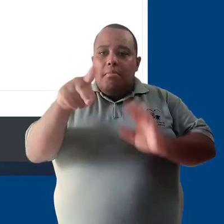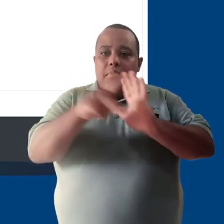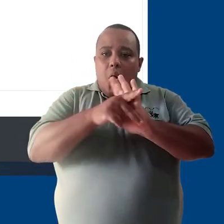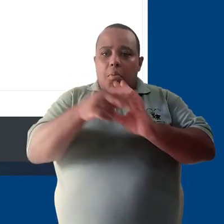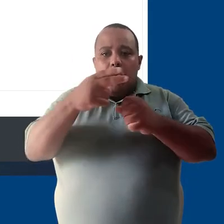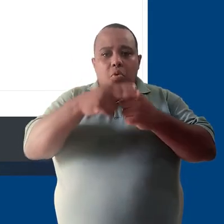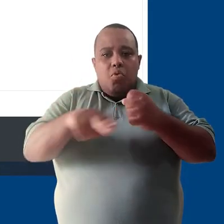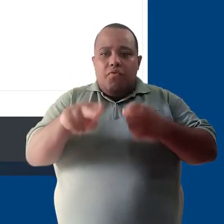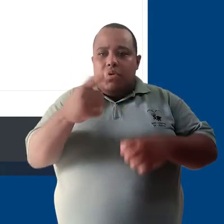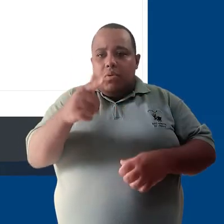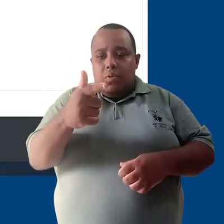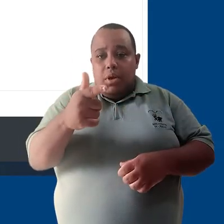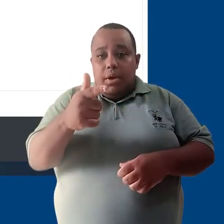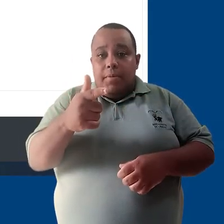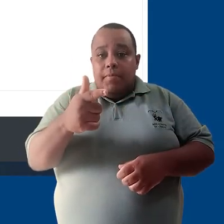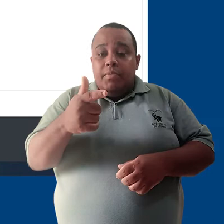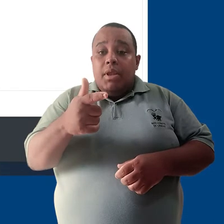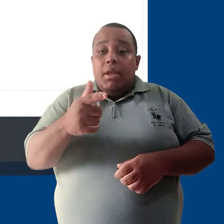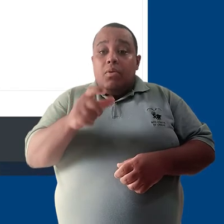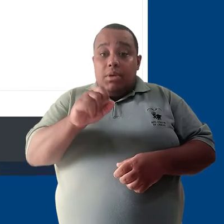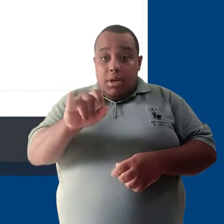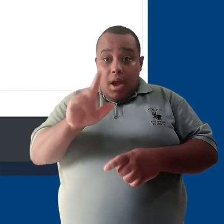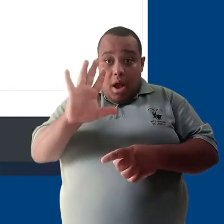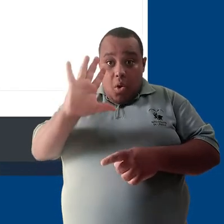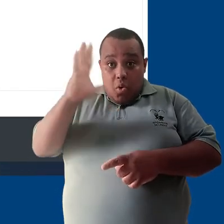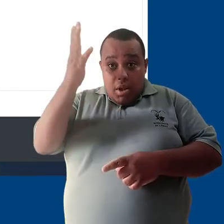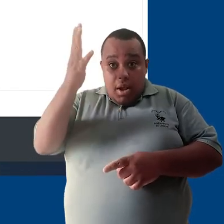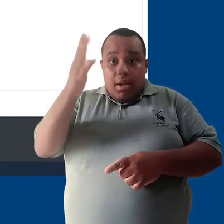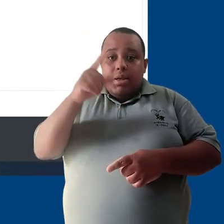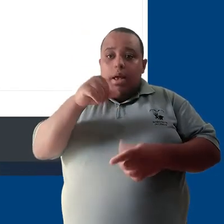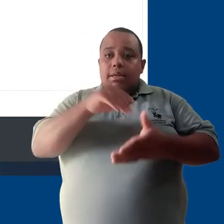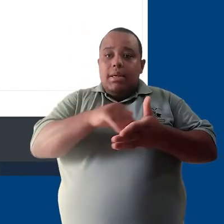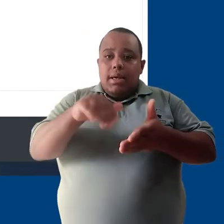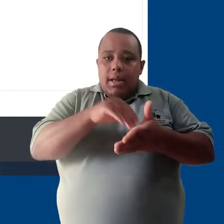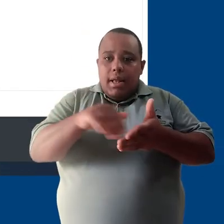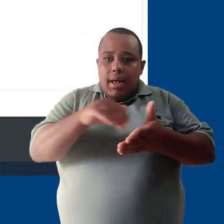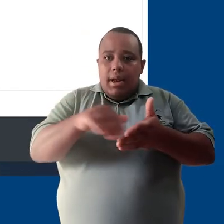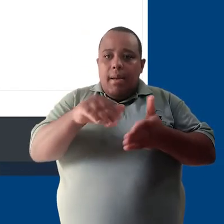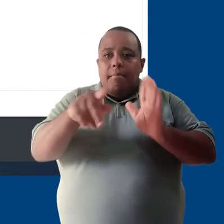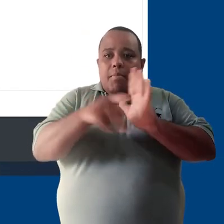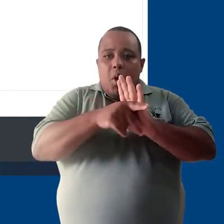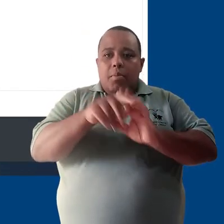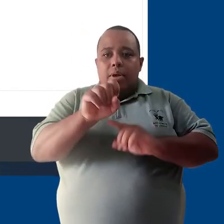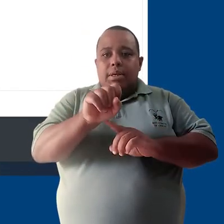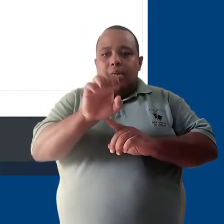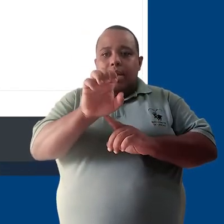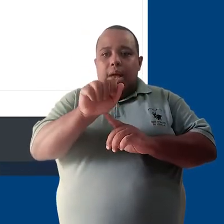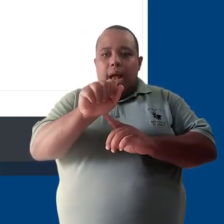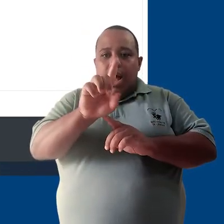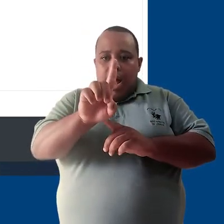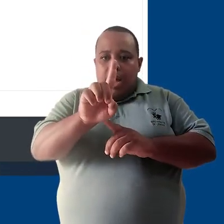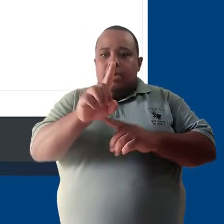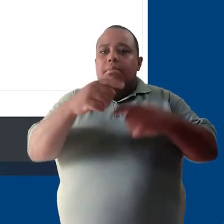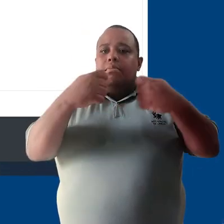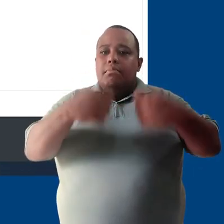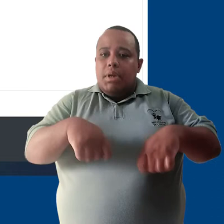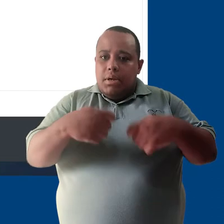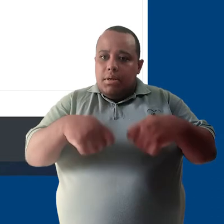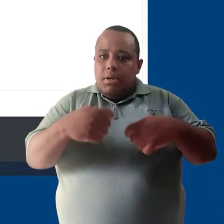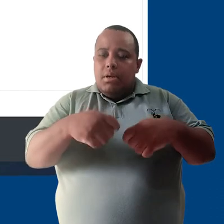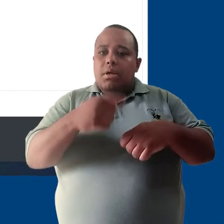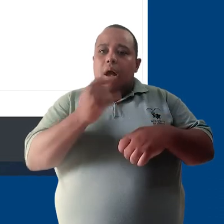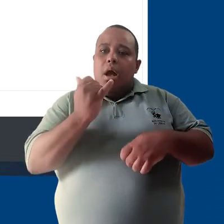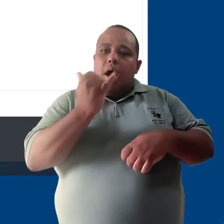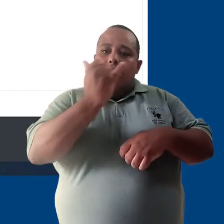encontra desativado. Para esses casos, a secretaria acadêmica da SEAD deve ser consultada para